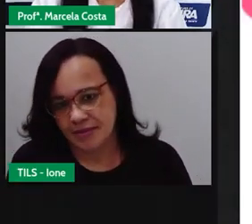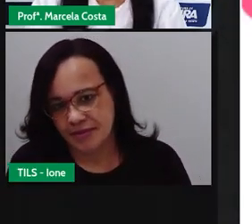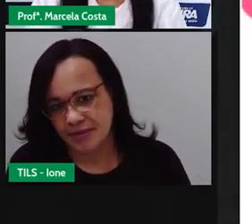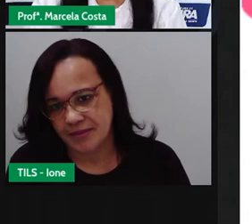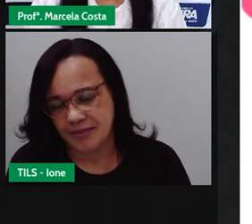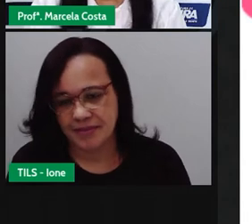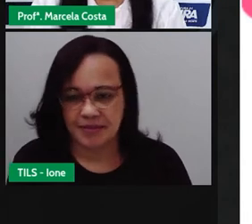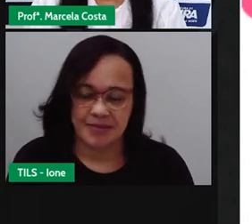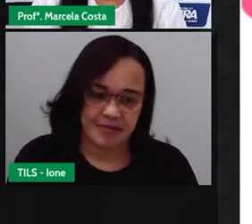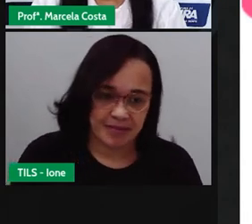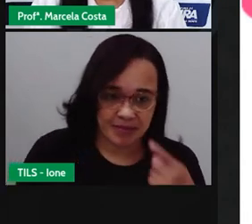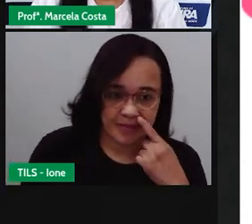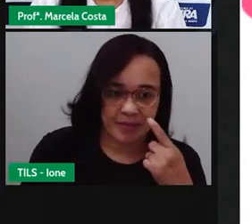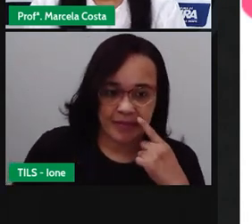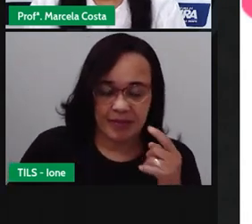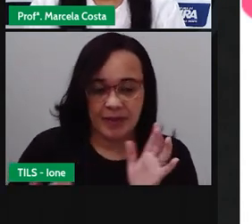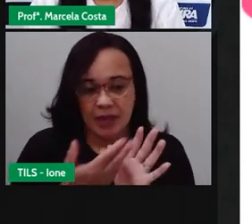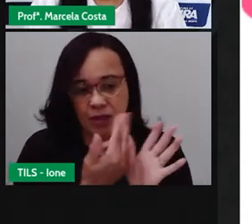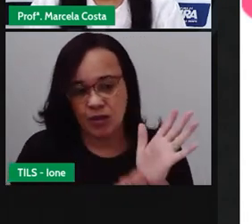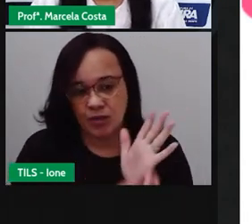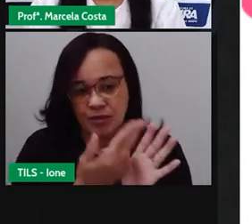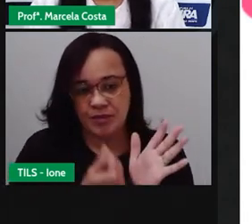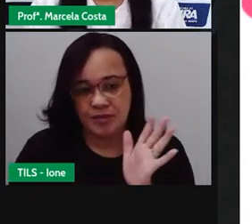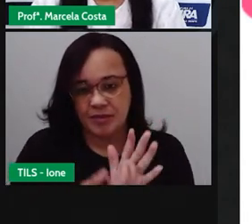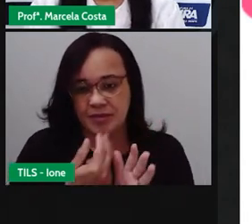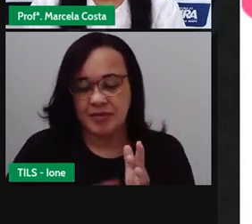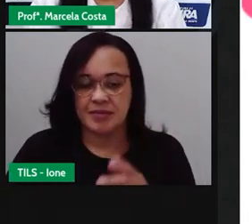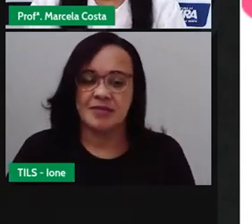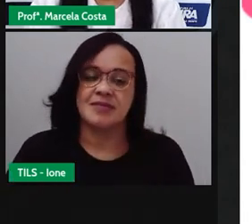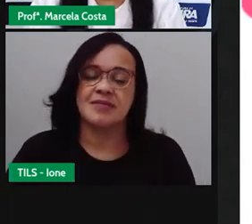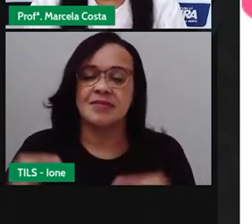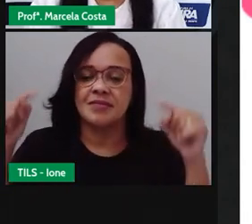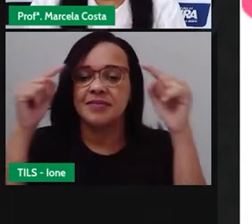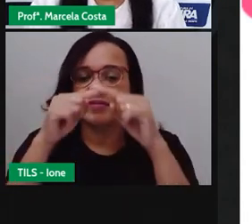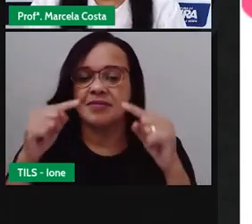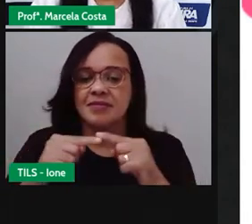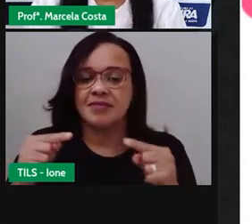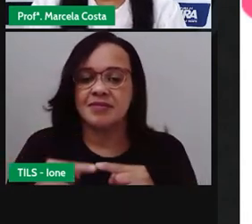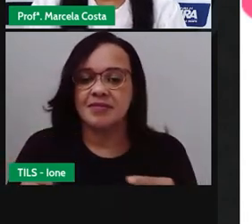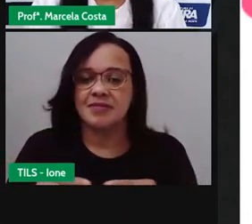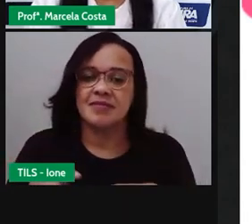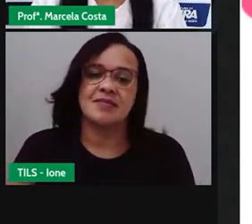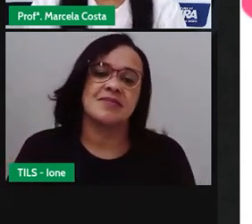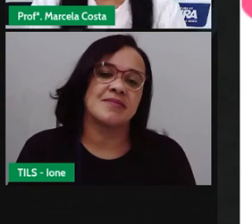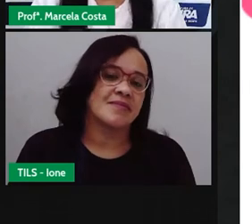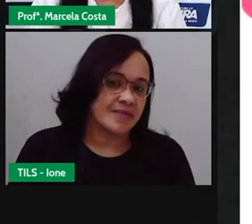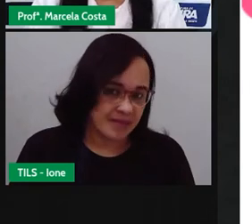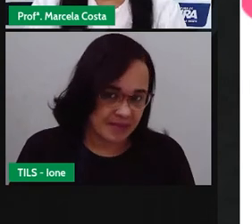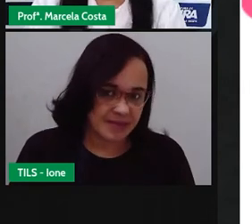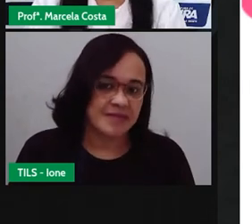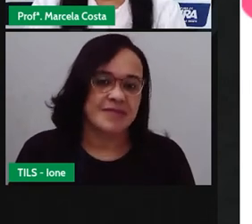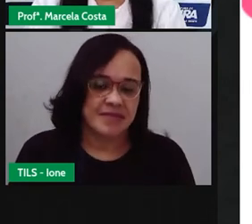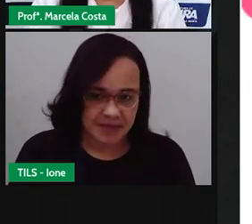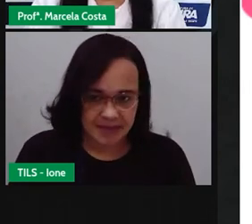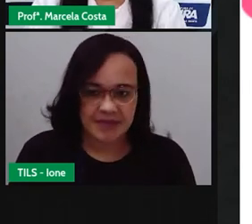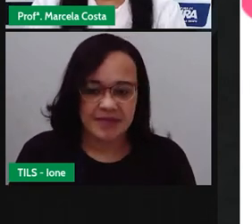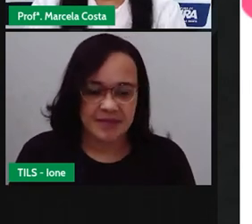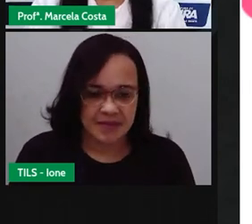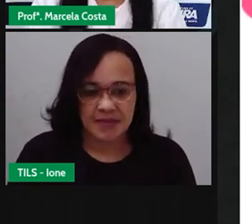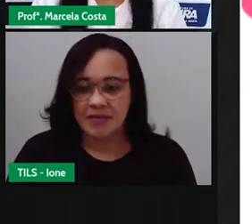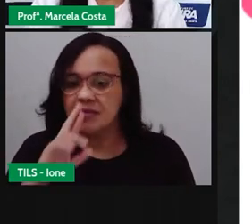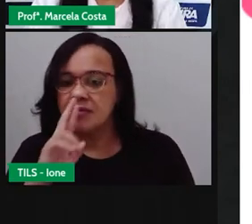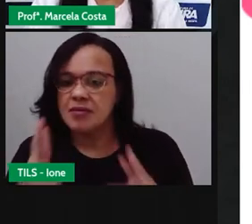Vai aparecer aqui no jogo que é um problema no iniciado, né? E aqui as opções